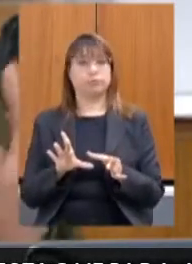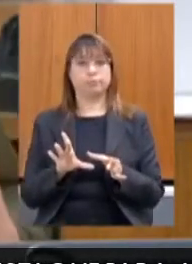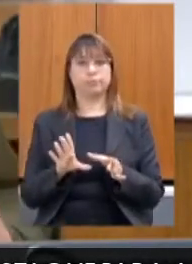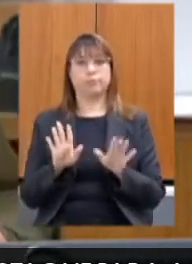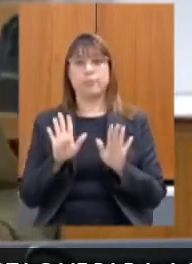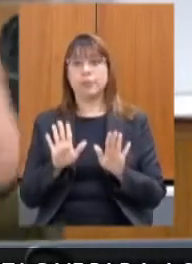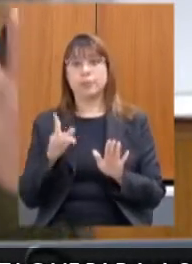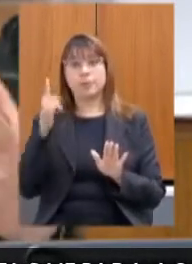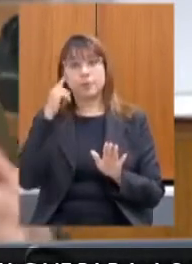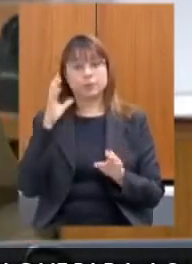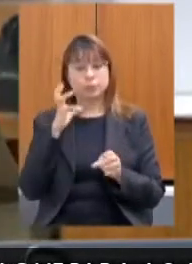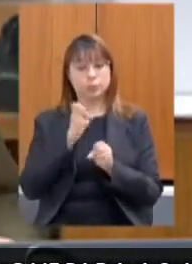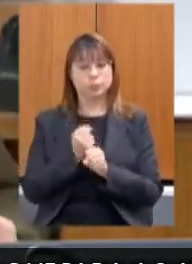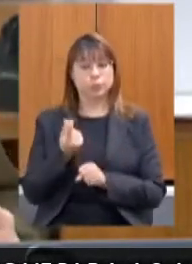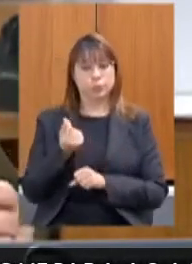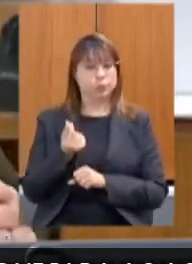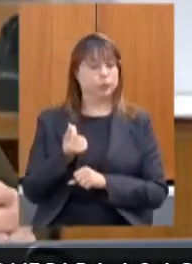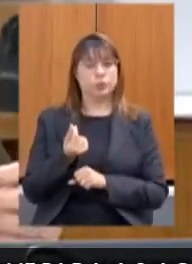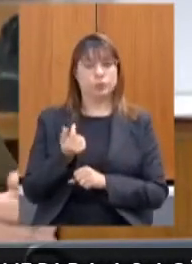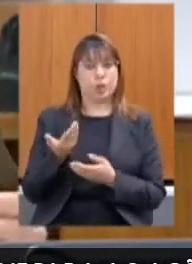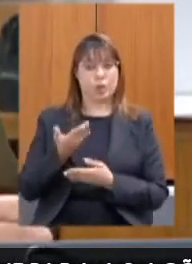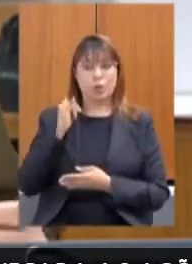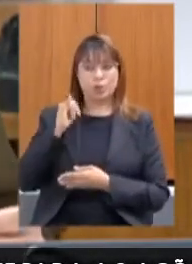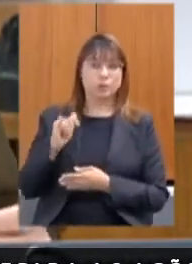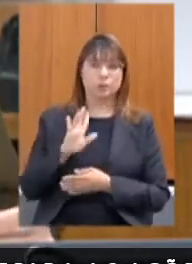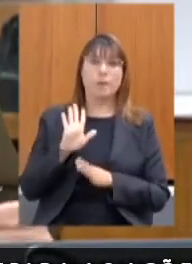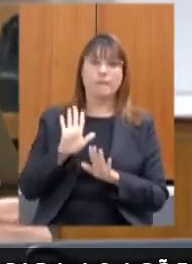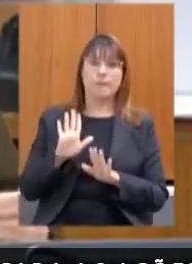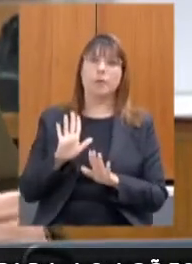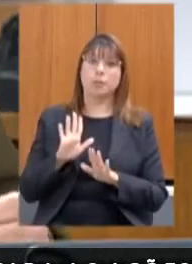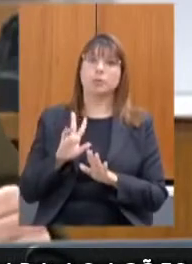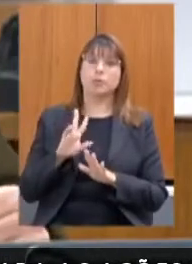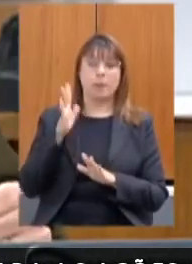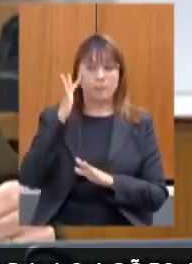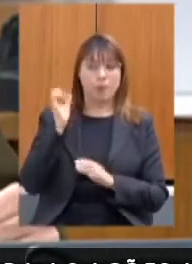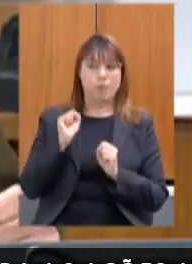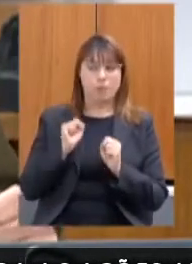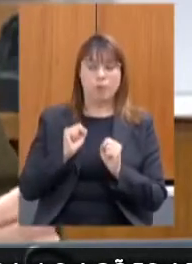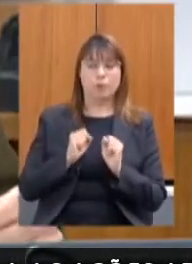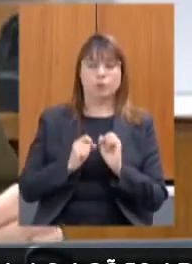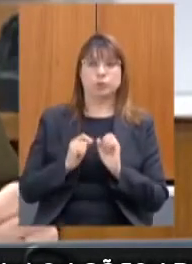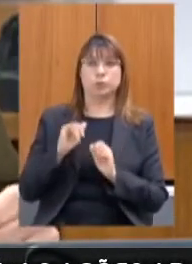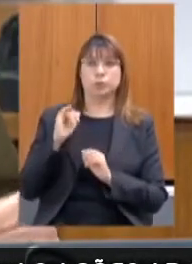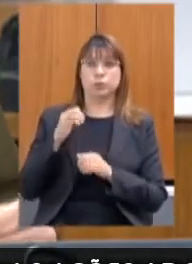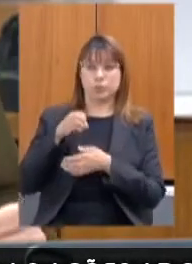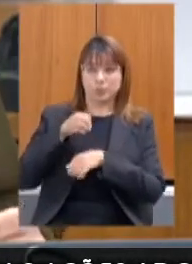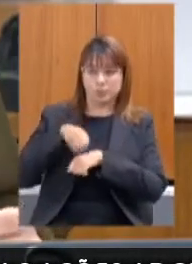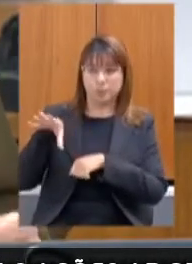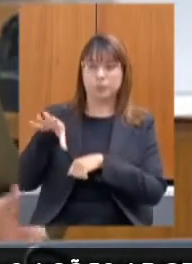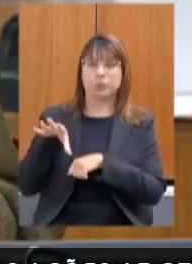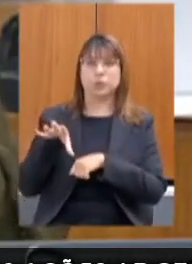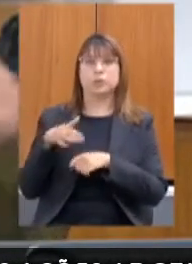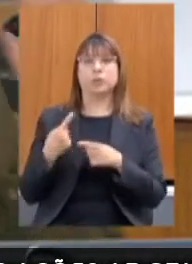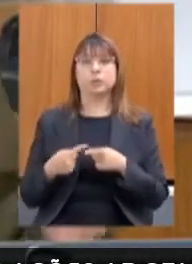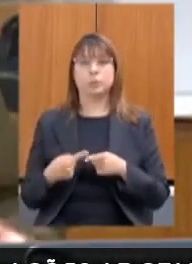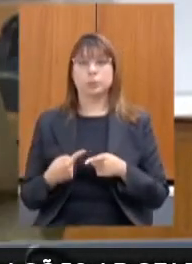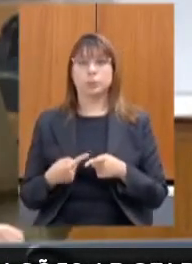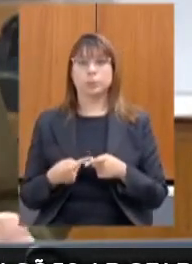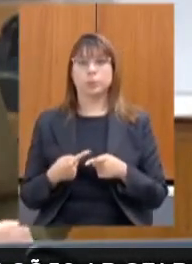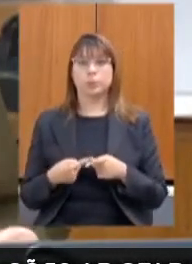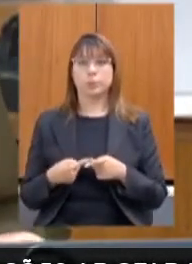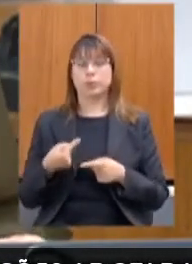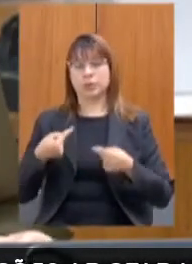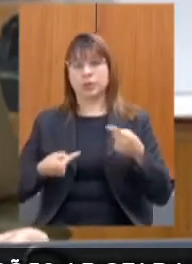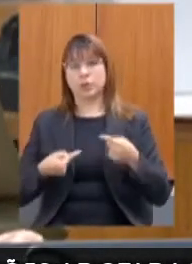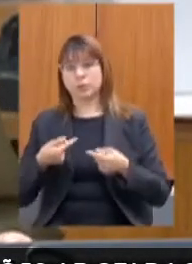em termos de valor eu não tenho isso aqui agora não mas eu posso mandar para o senhor amanhã porque a gente é uma